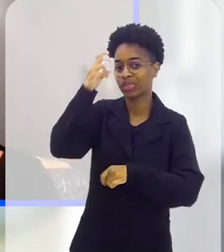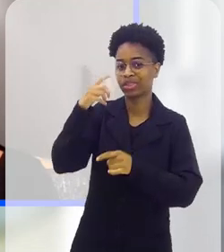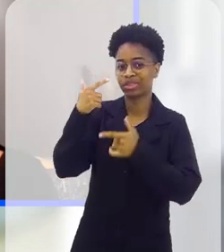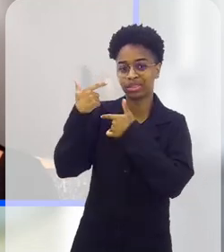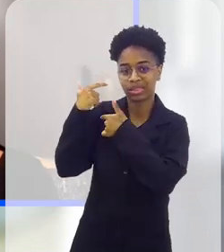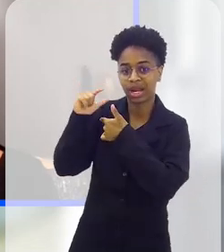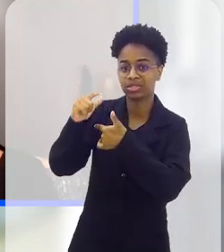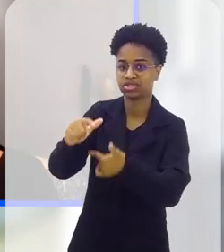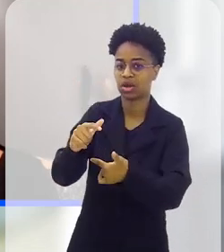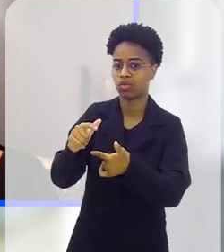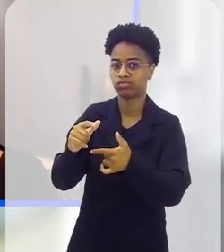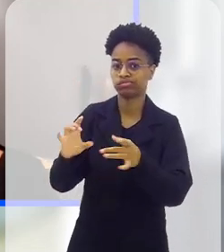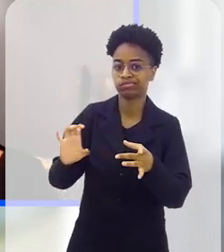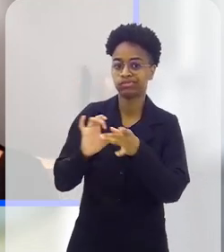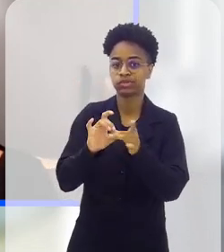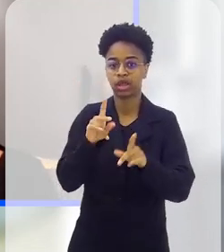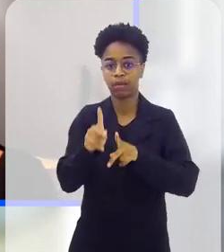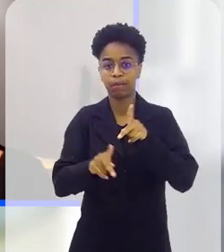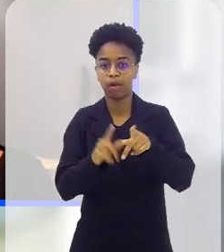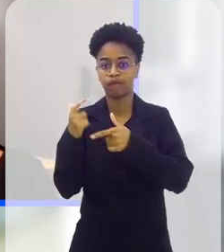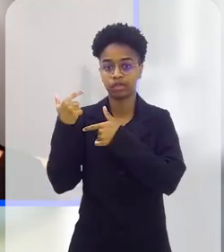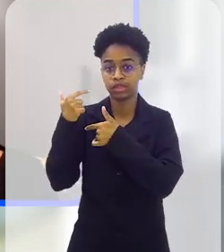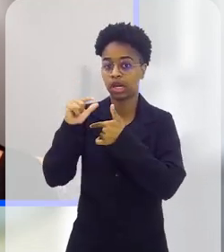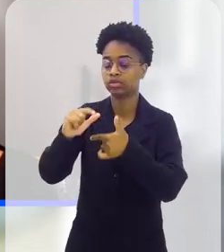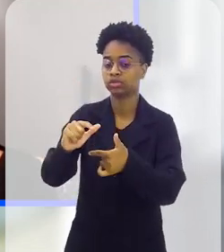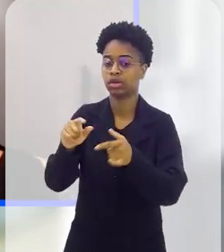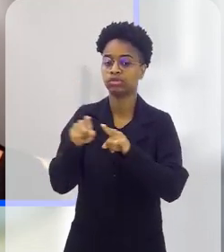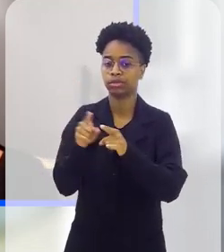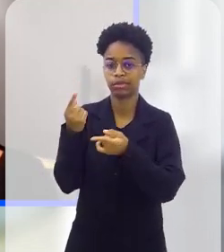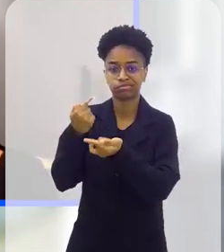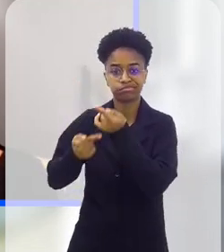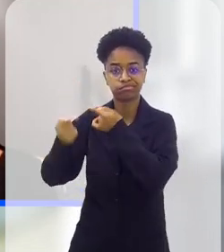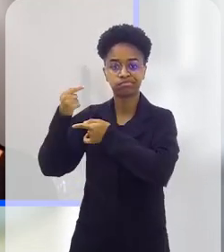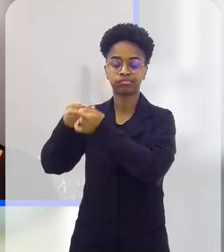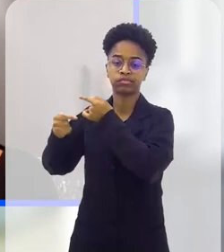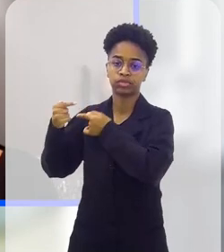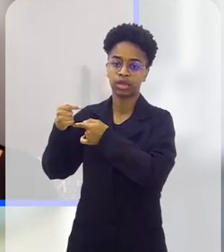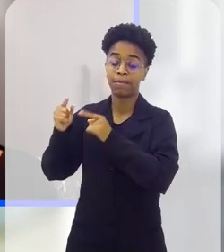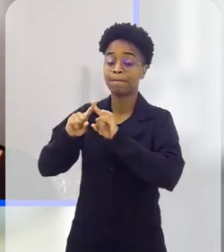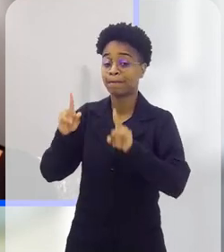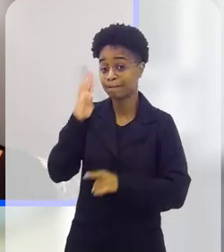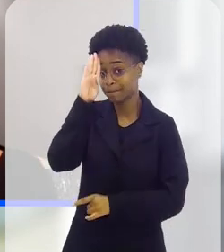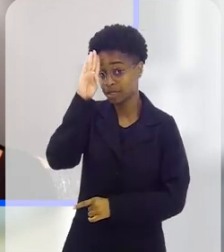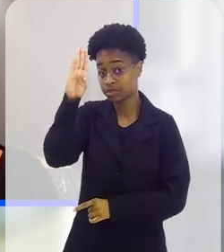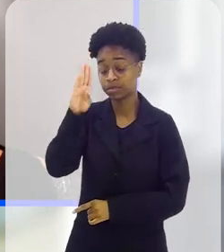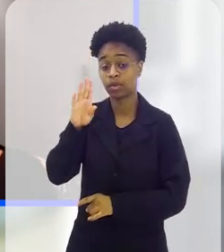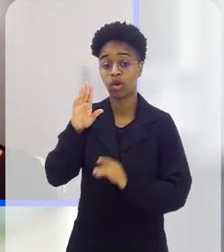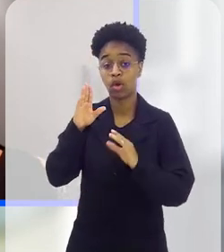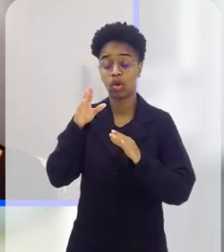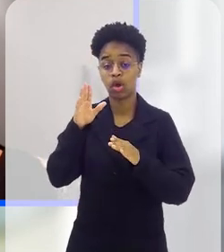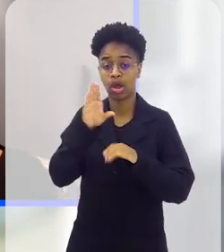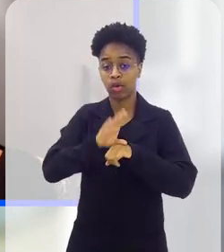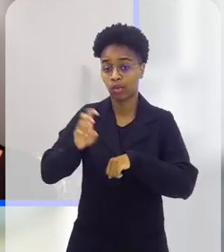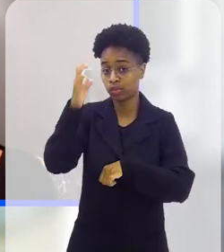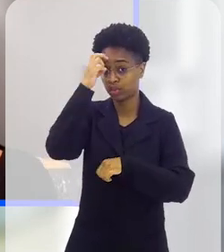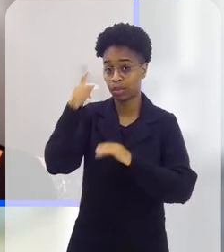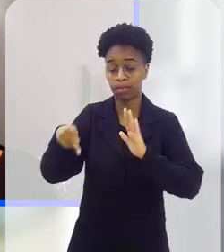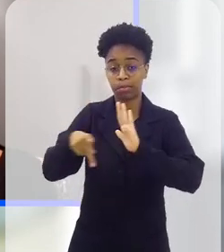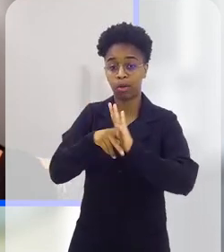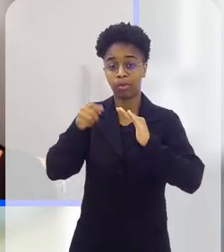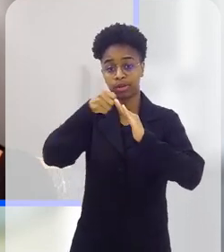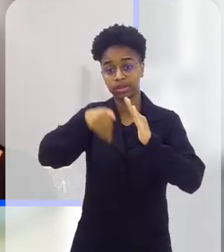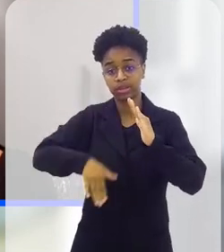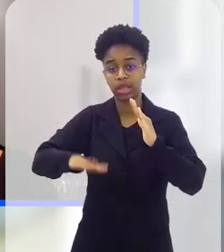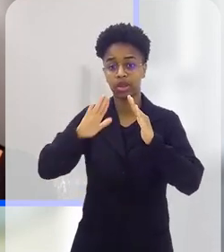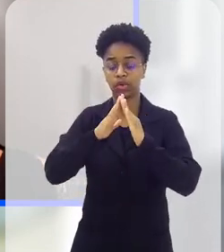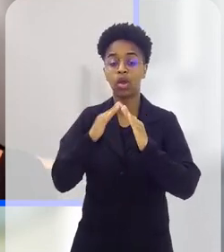tradicional brasileira, dos povos tradicionais brasileiros e os ancestrais, mas, sobretudo, a cultura de terreiro, que